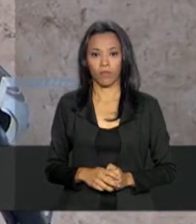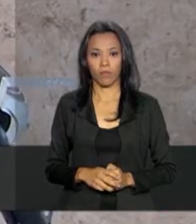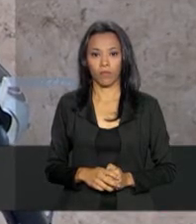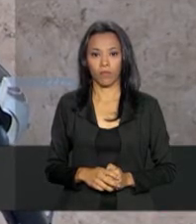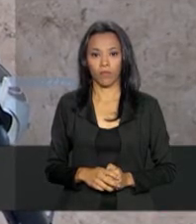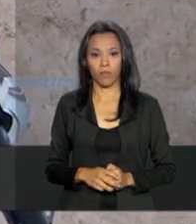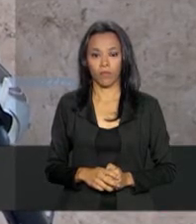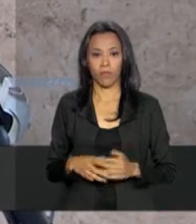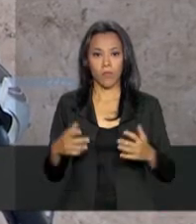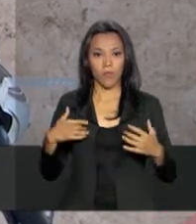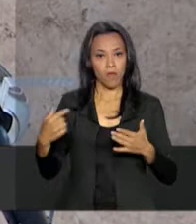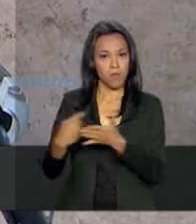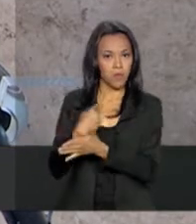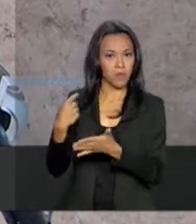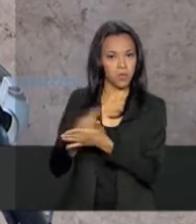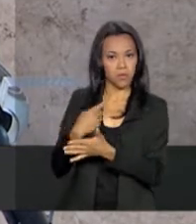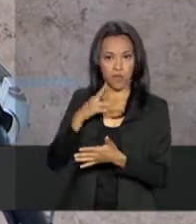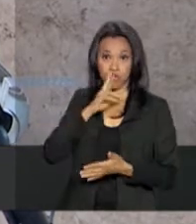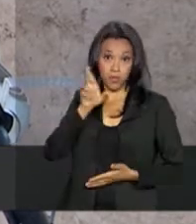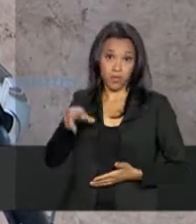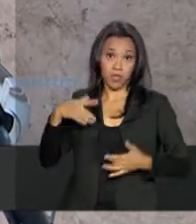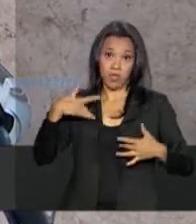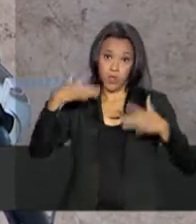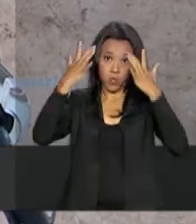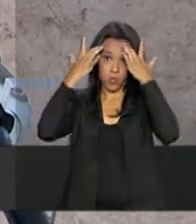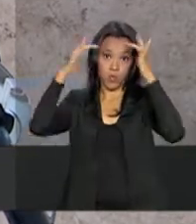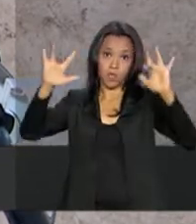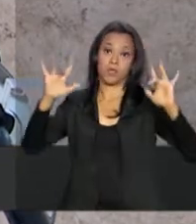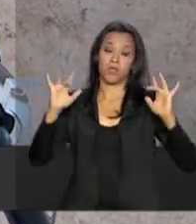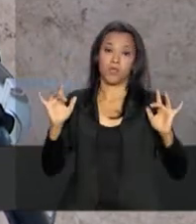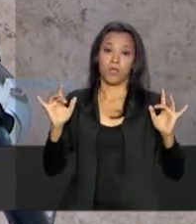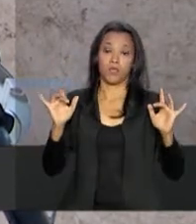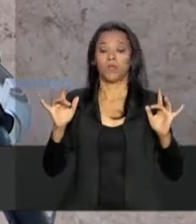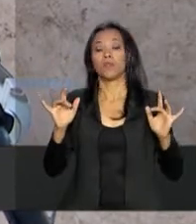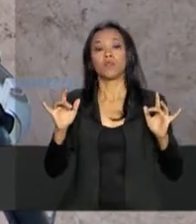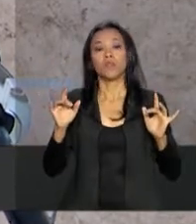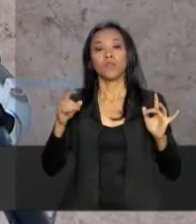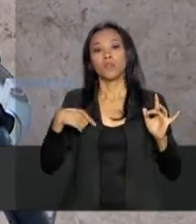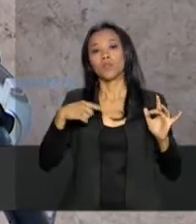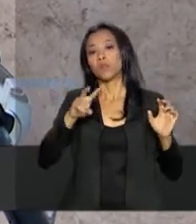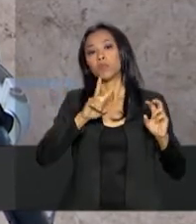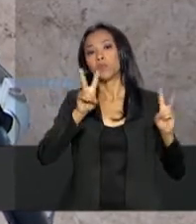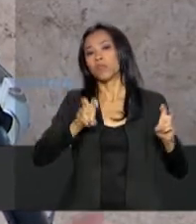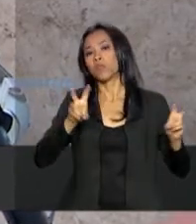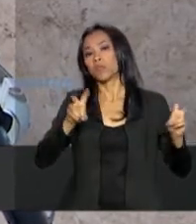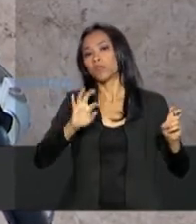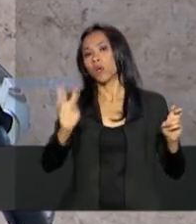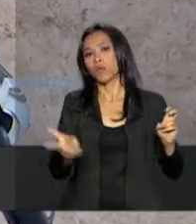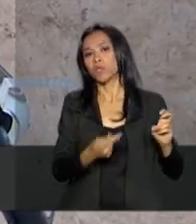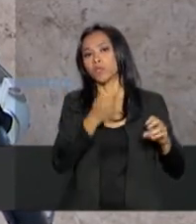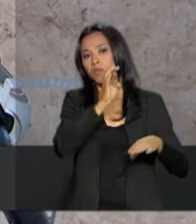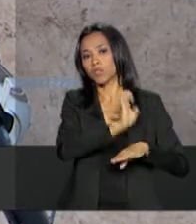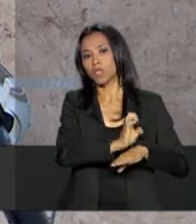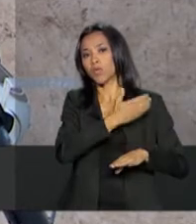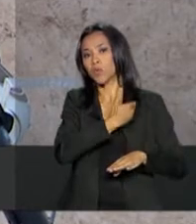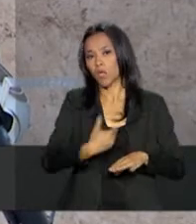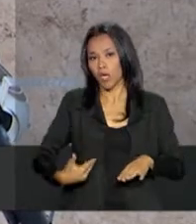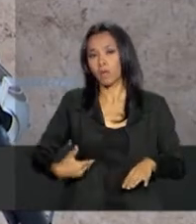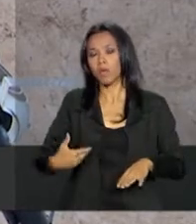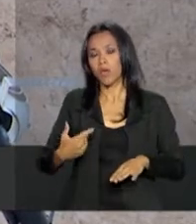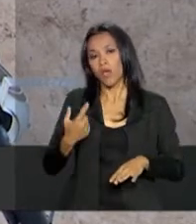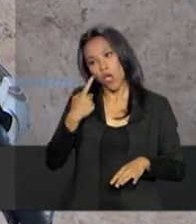Não sei, eu passei desde hoje cedo envolvido na questão de Roraima, eu vi que está tendo operação,